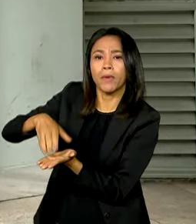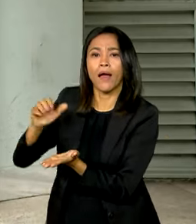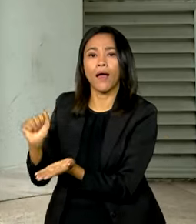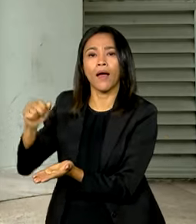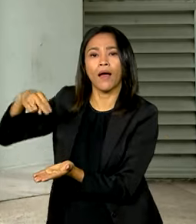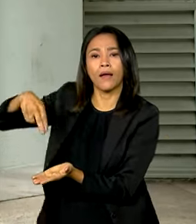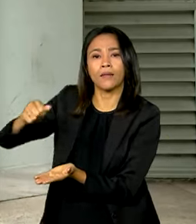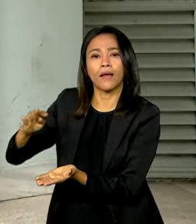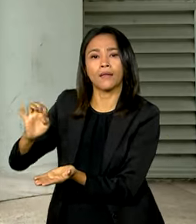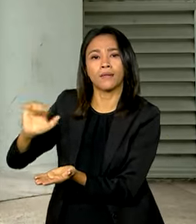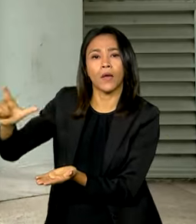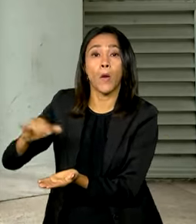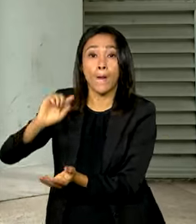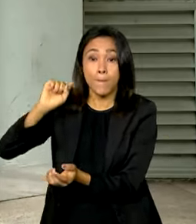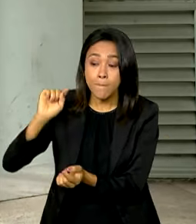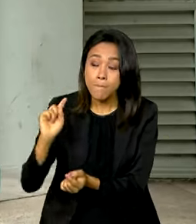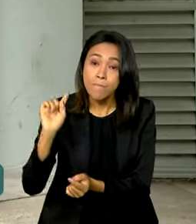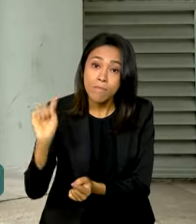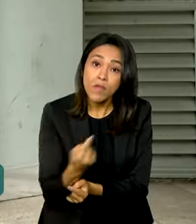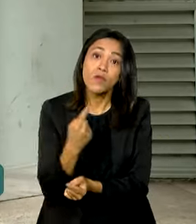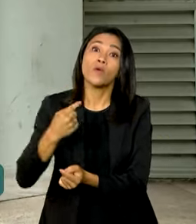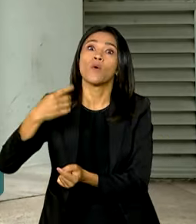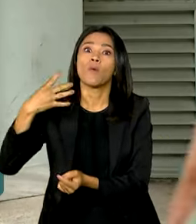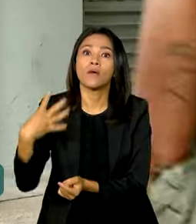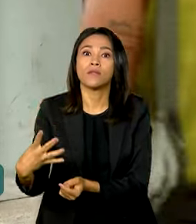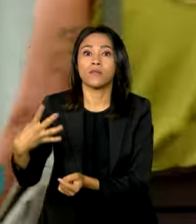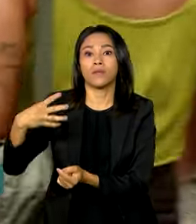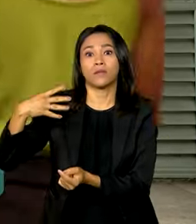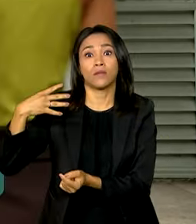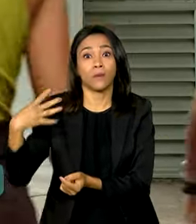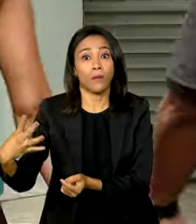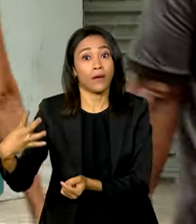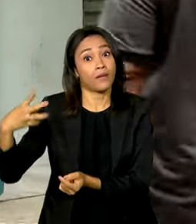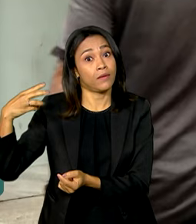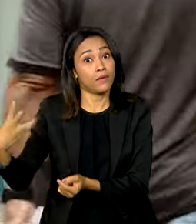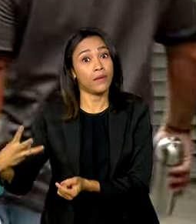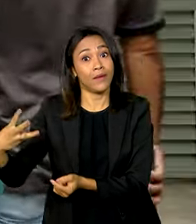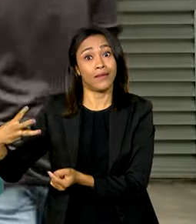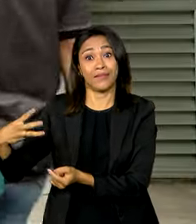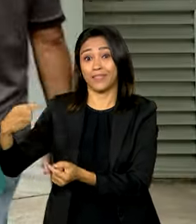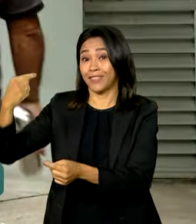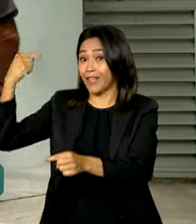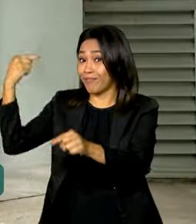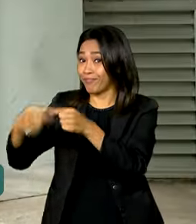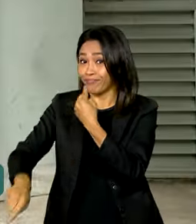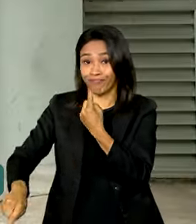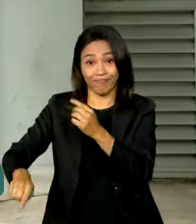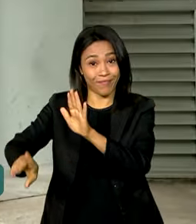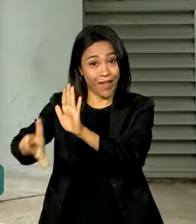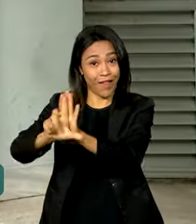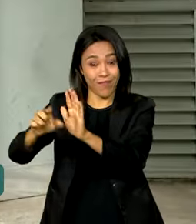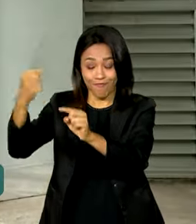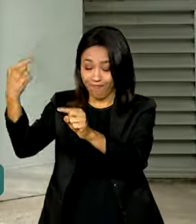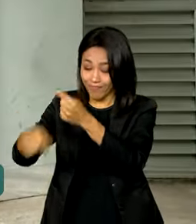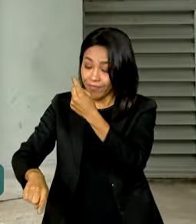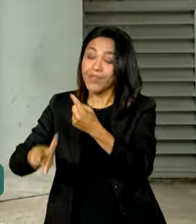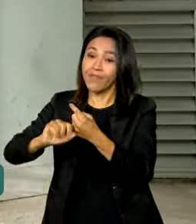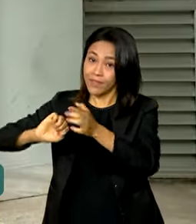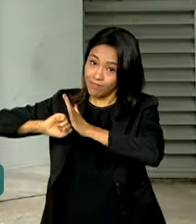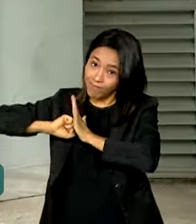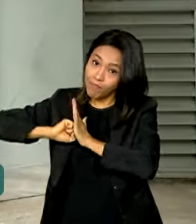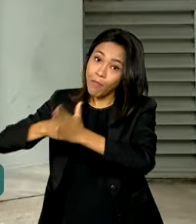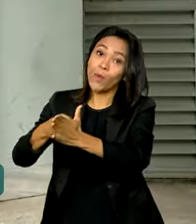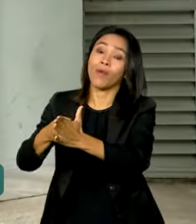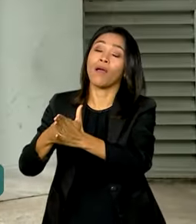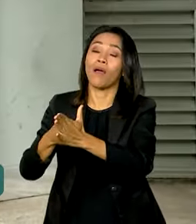tem 1.443 sites ilegais de apostas online que deverão ser bloqueados pela Anatel.